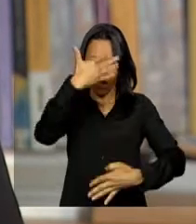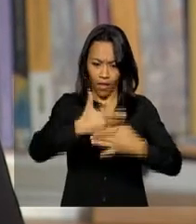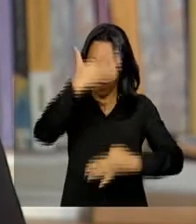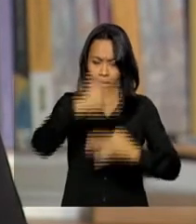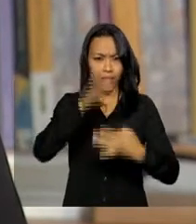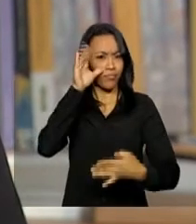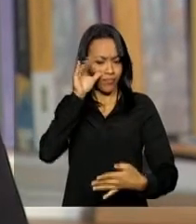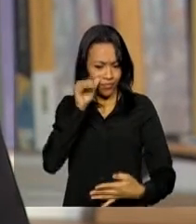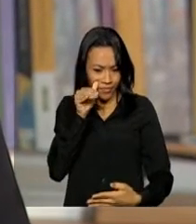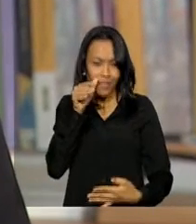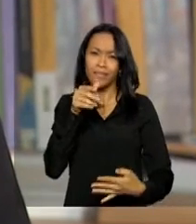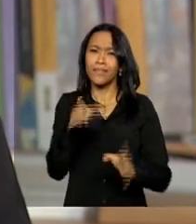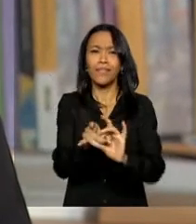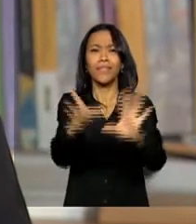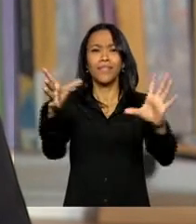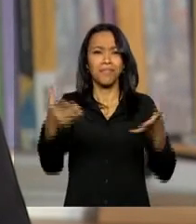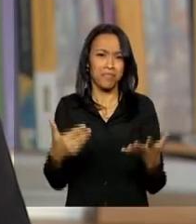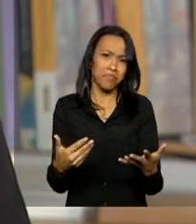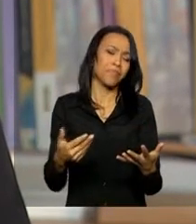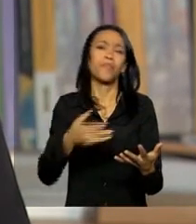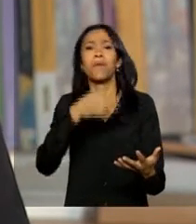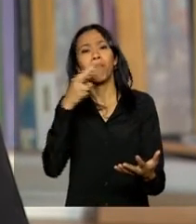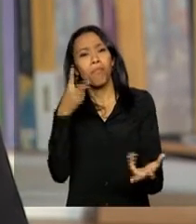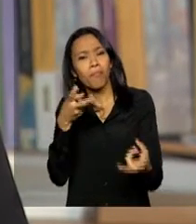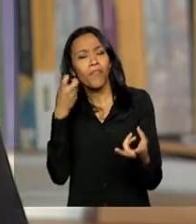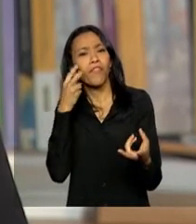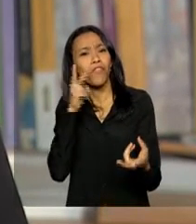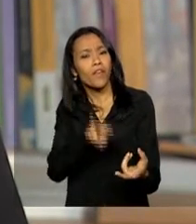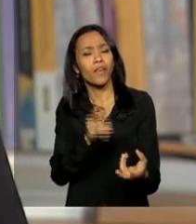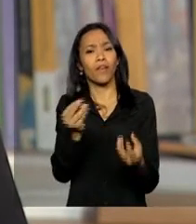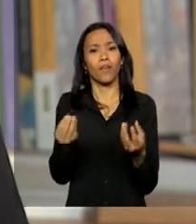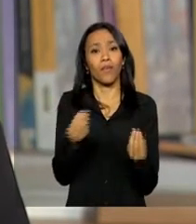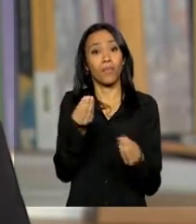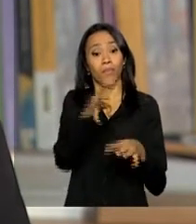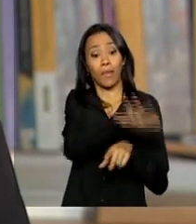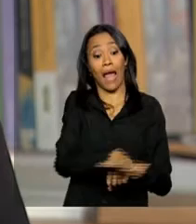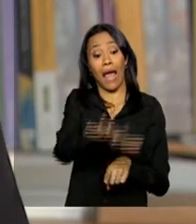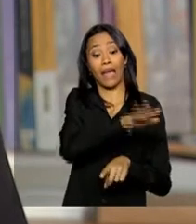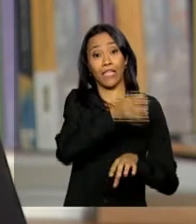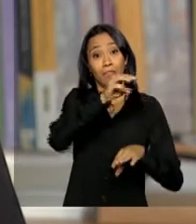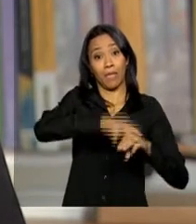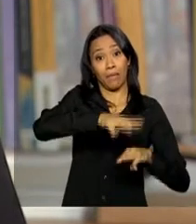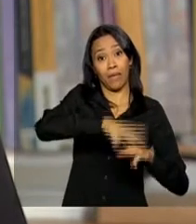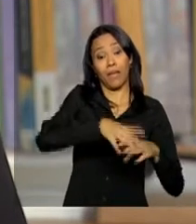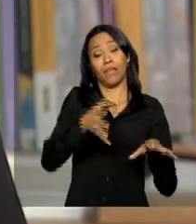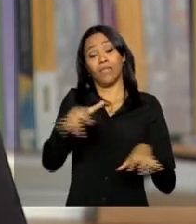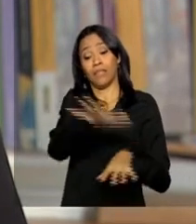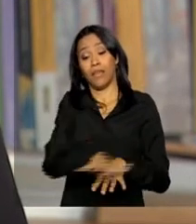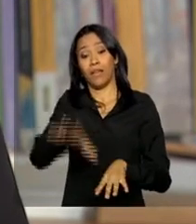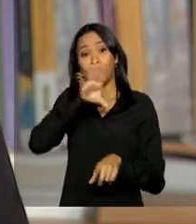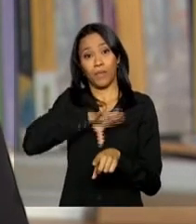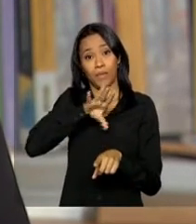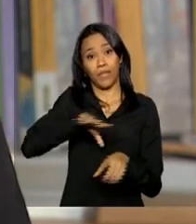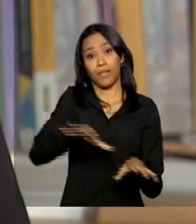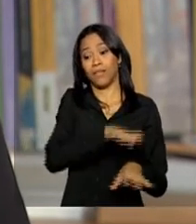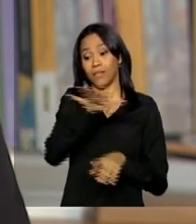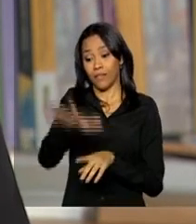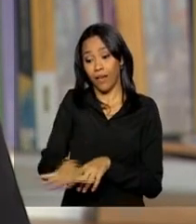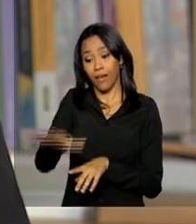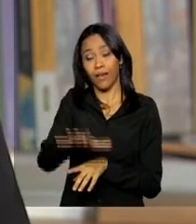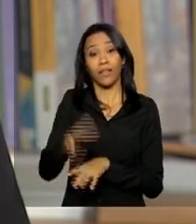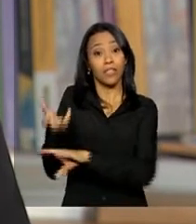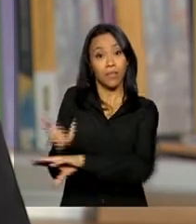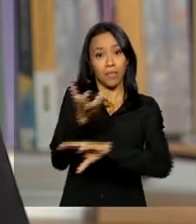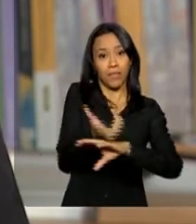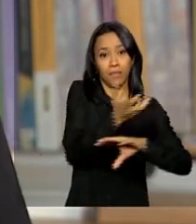está tudo acessível, consegue ver quantas contribuições temos para a área de matemática, de língua portuguesa, enfim. Temos